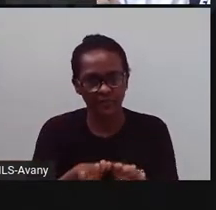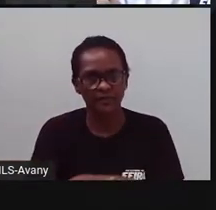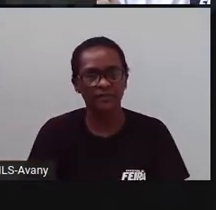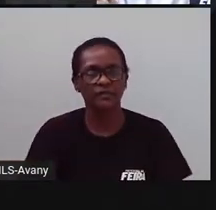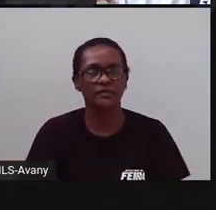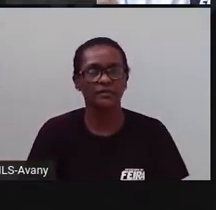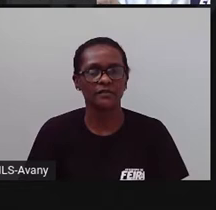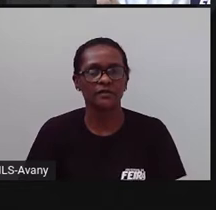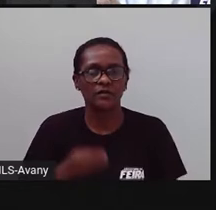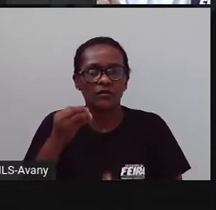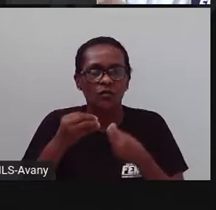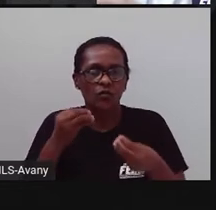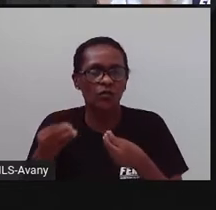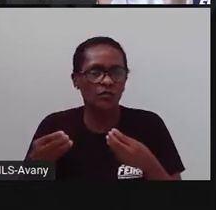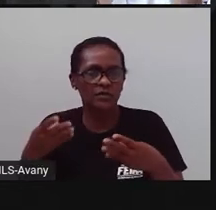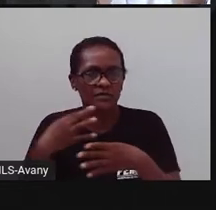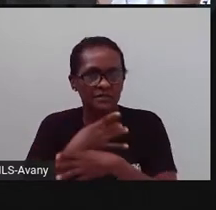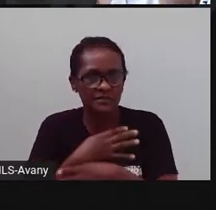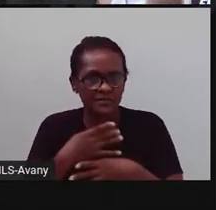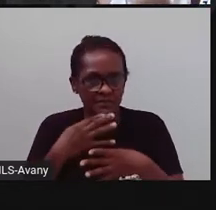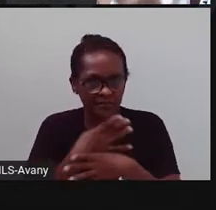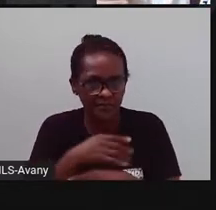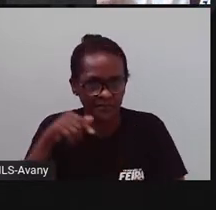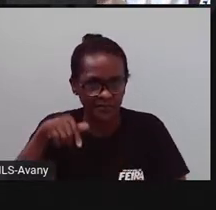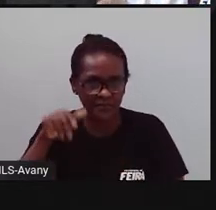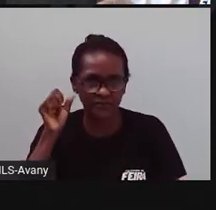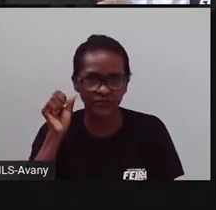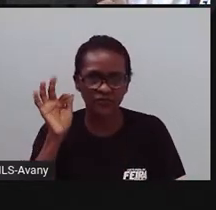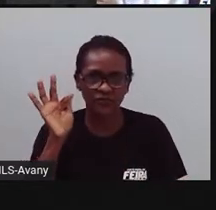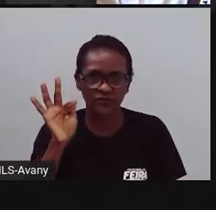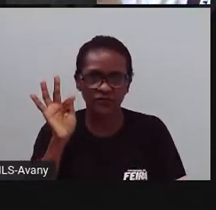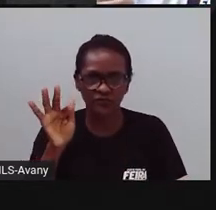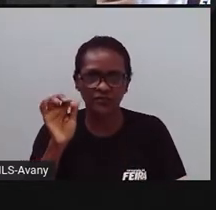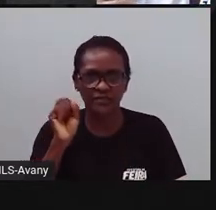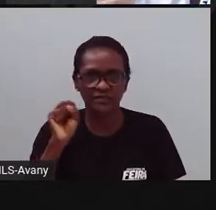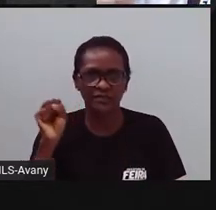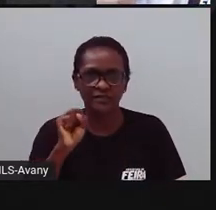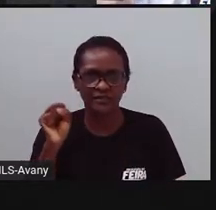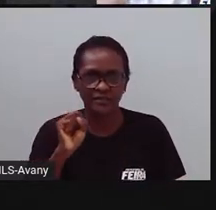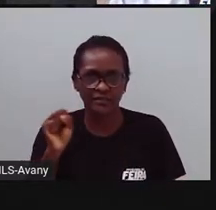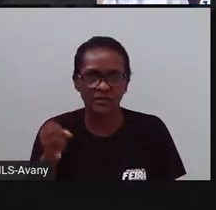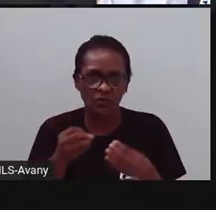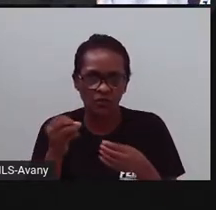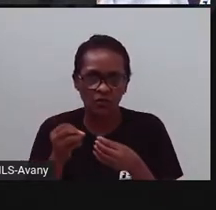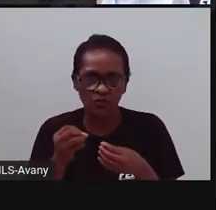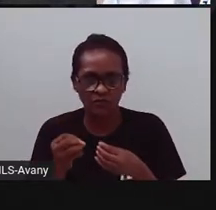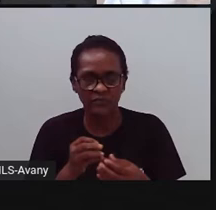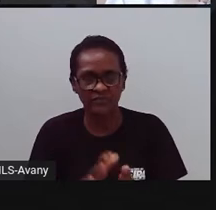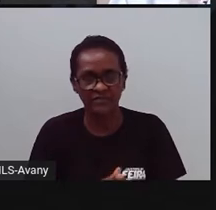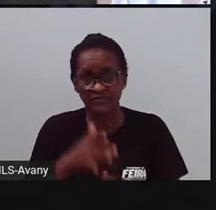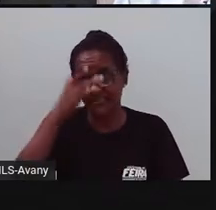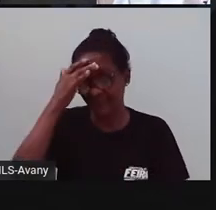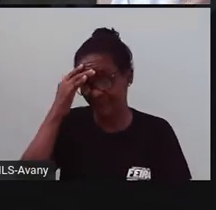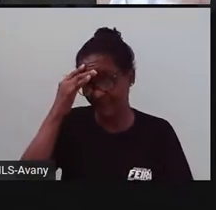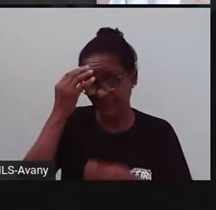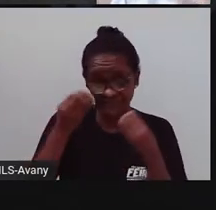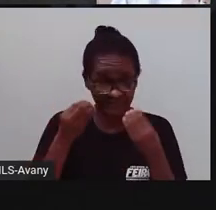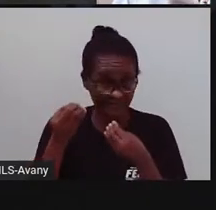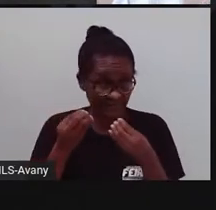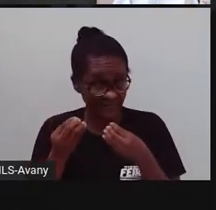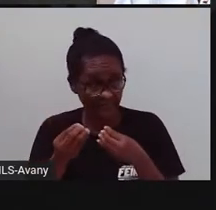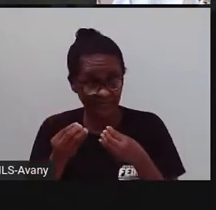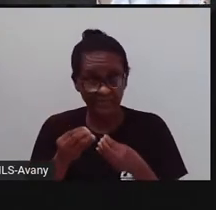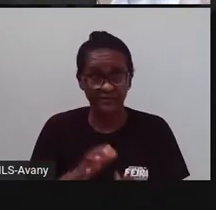um pouco, né? De como o clima dela é esse clima, né? Quente e úmido, né? Como faz um friozinho, mas ao mesmo tempo